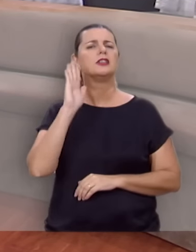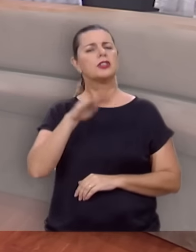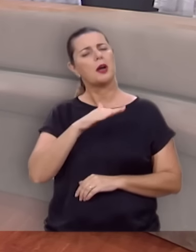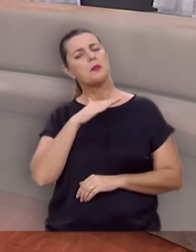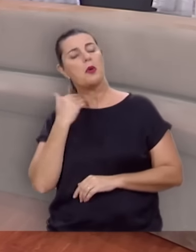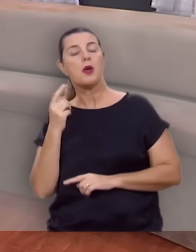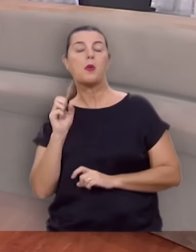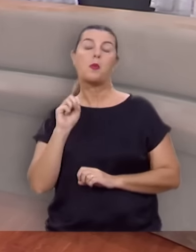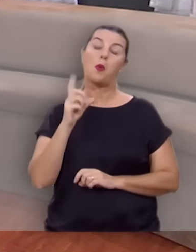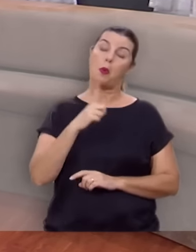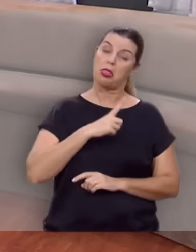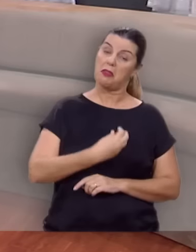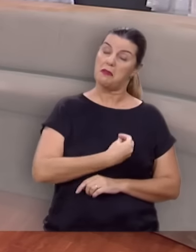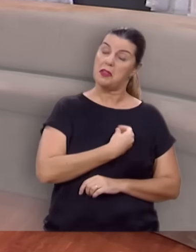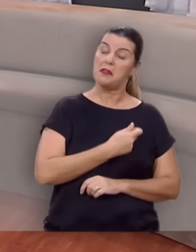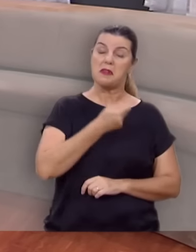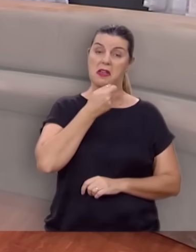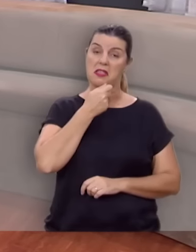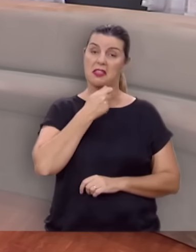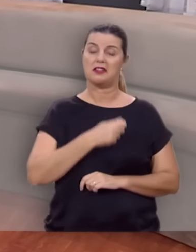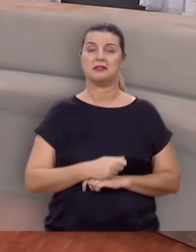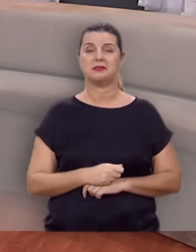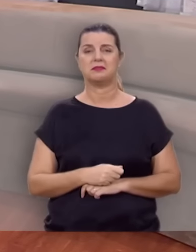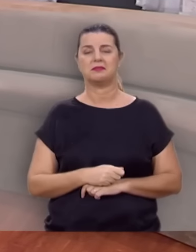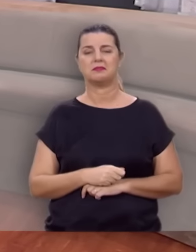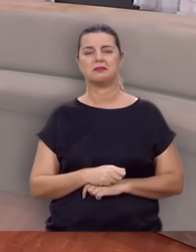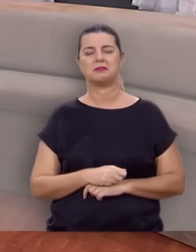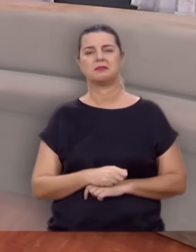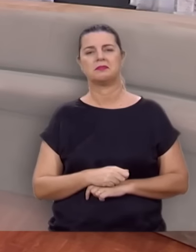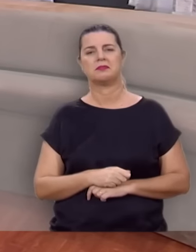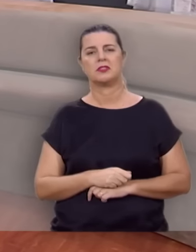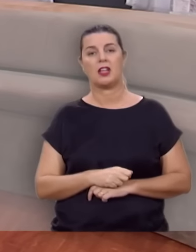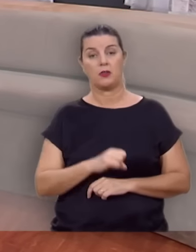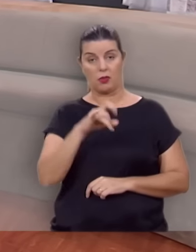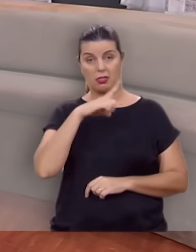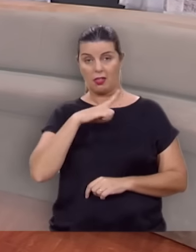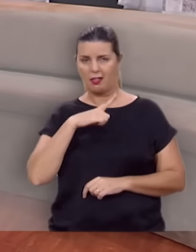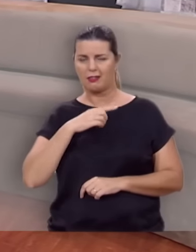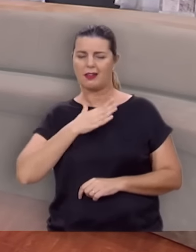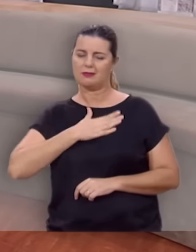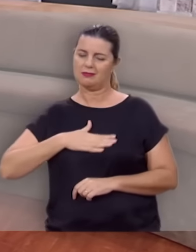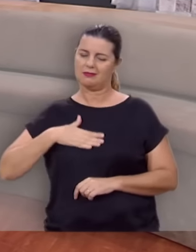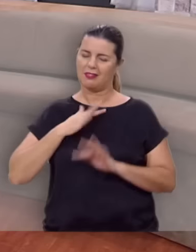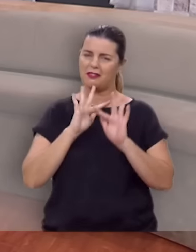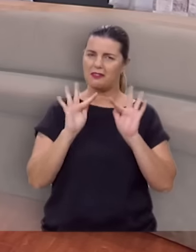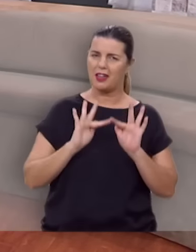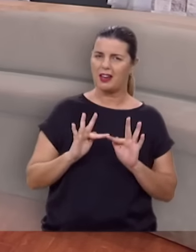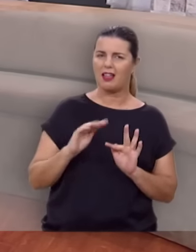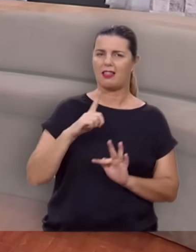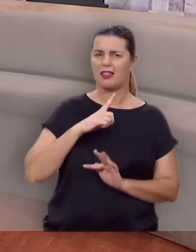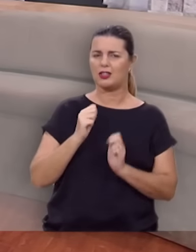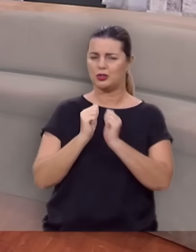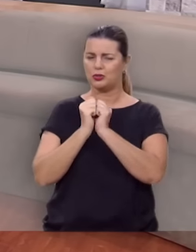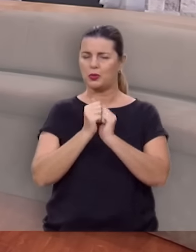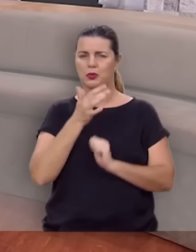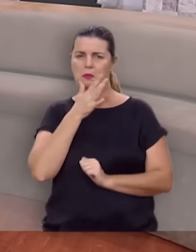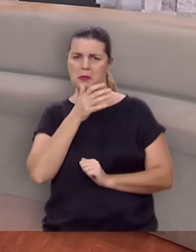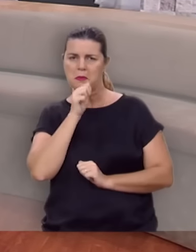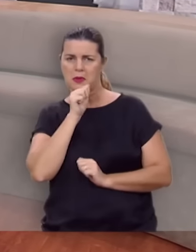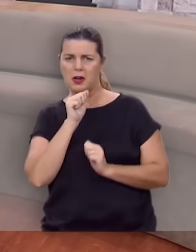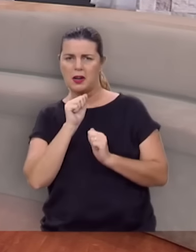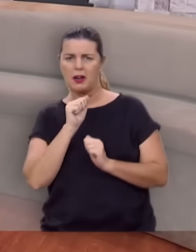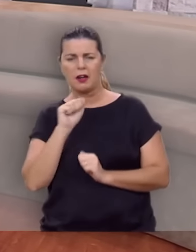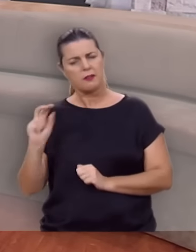tendo ela já partido ou estando ainda com você. Se você tem o privilégio de ter a sua mãe